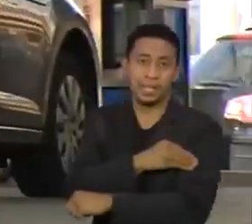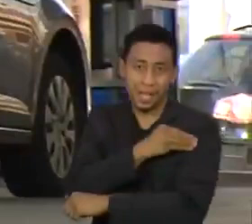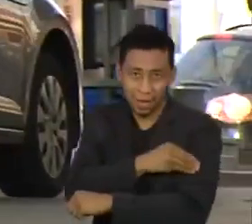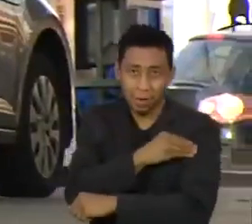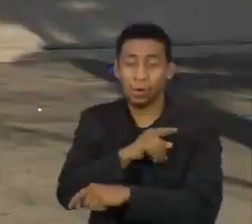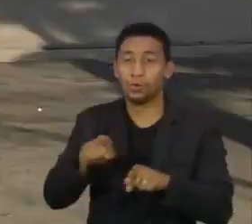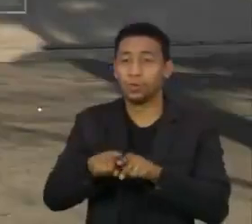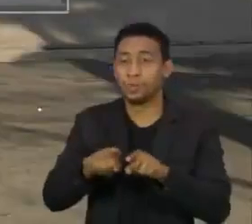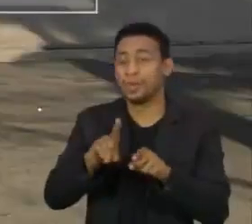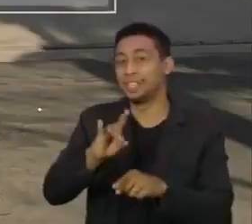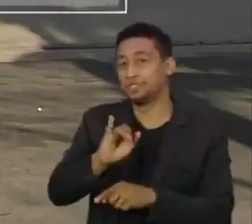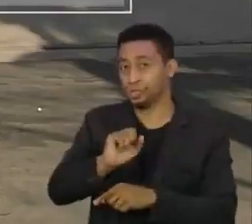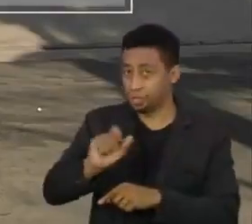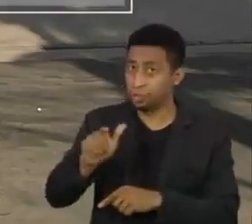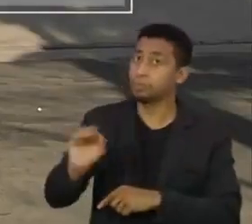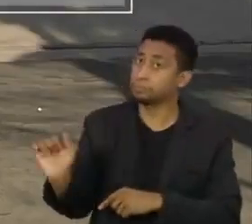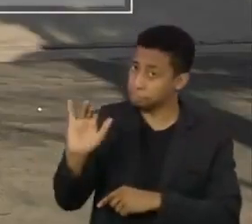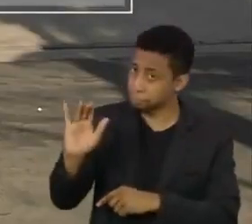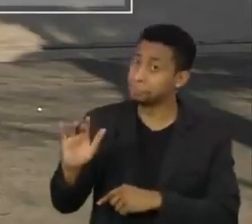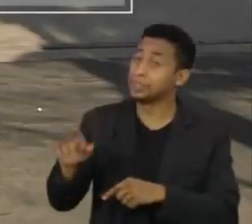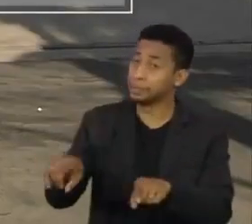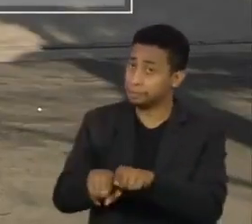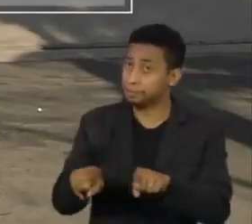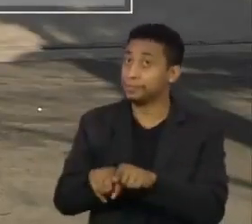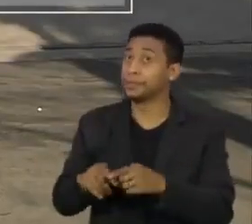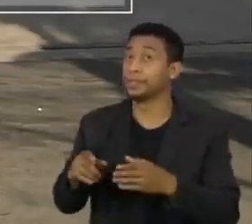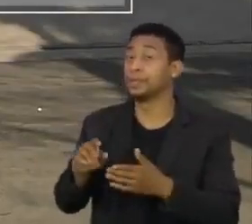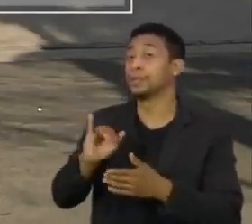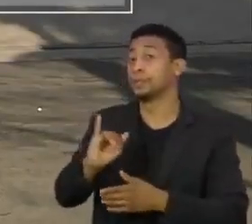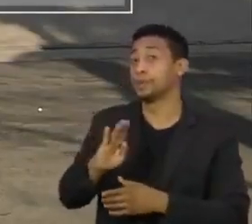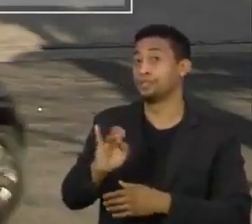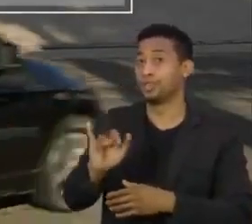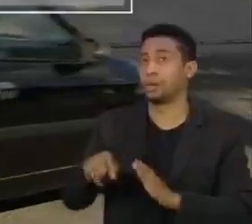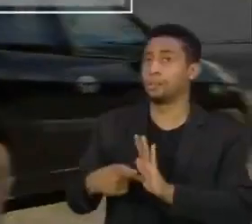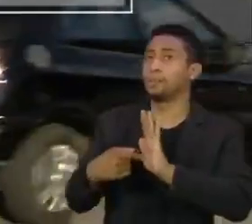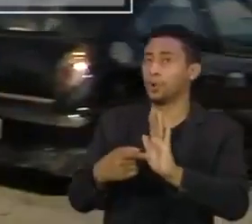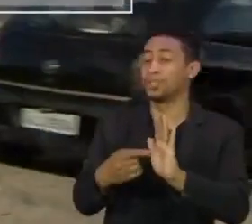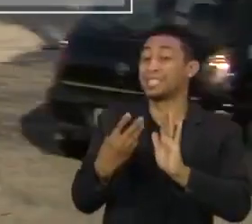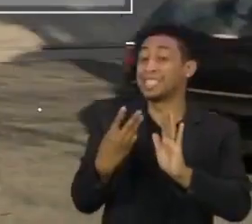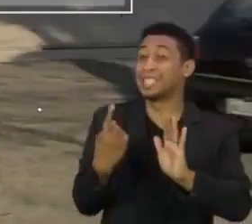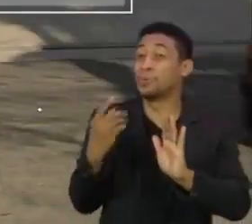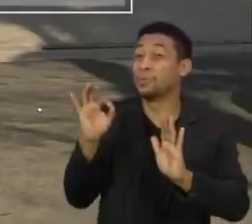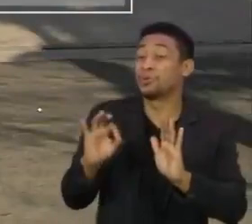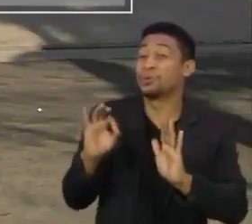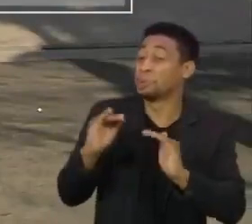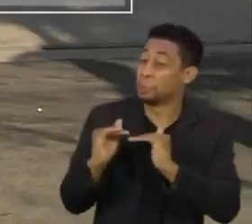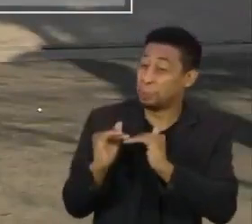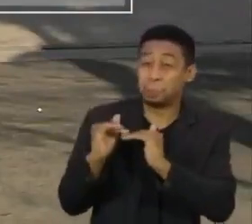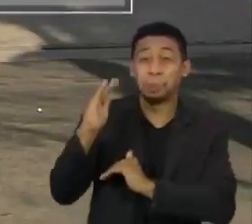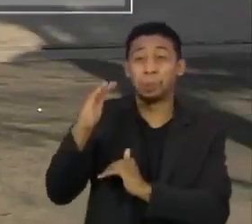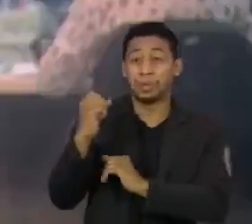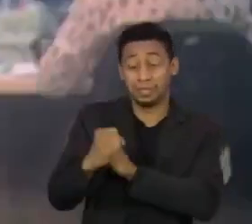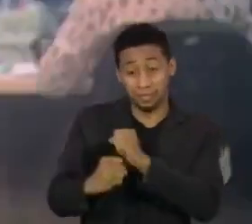sofreram reajuste. De acordo com o IBGE, a gasolina já registra aumento de mais de 31% só neste ano.